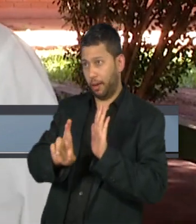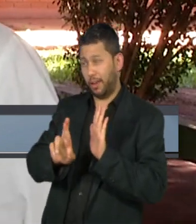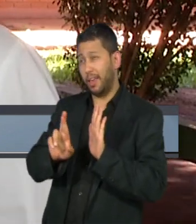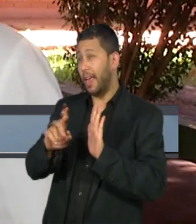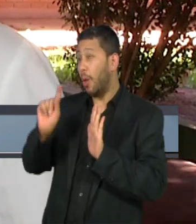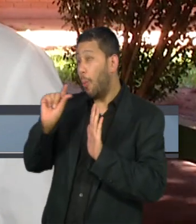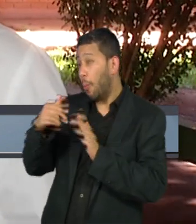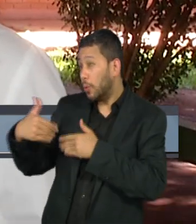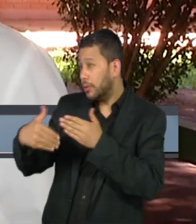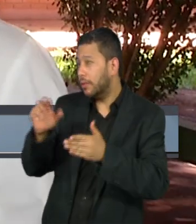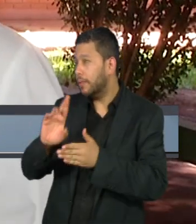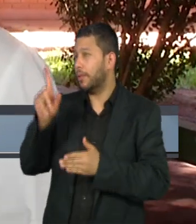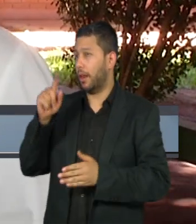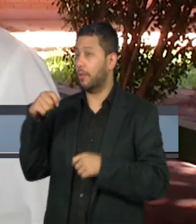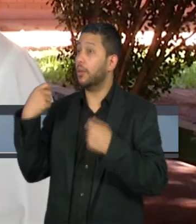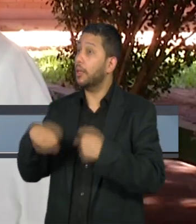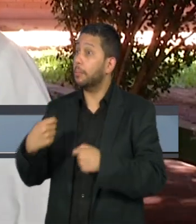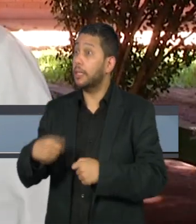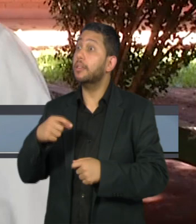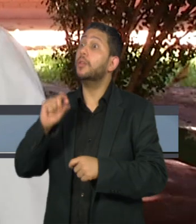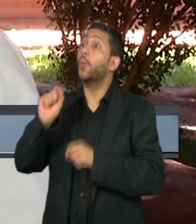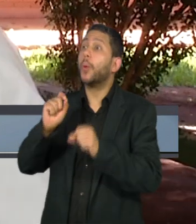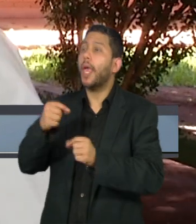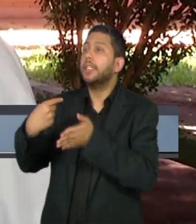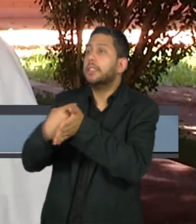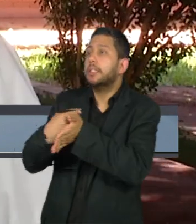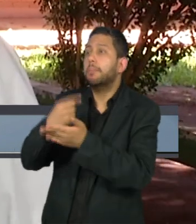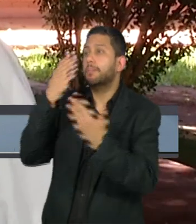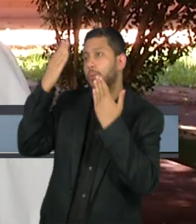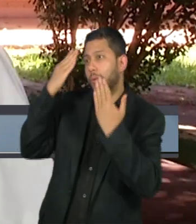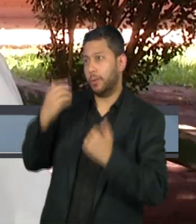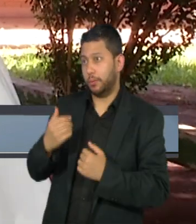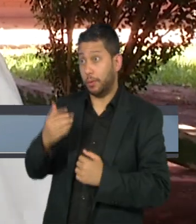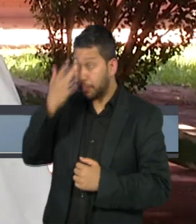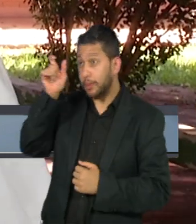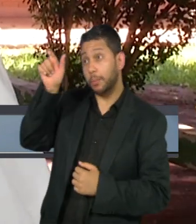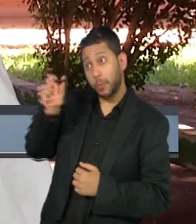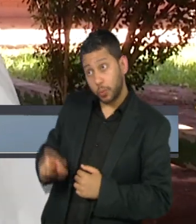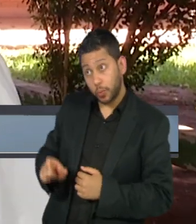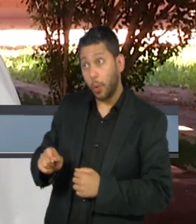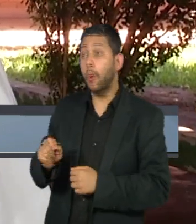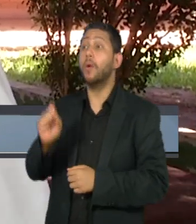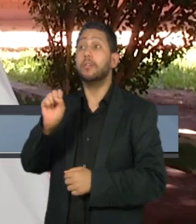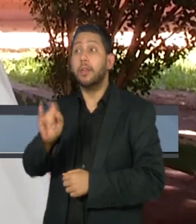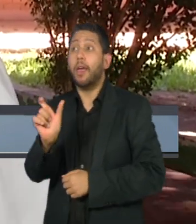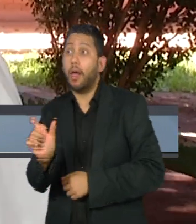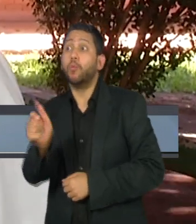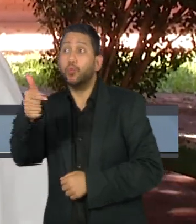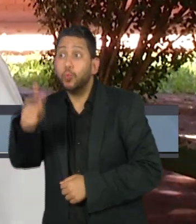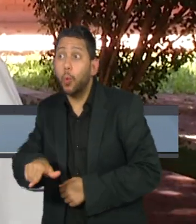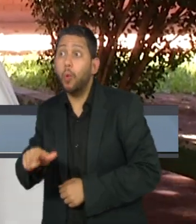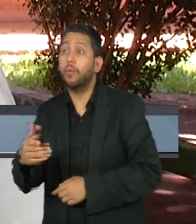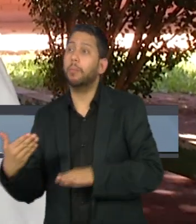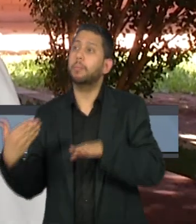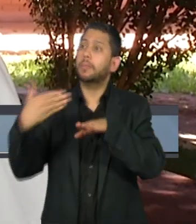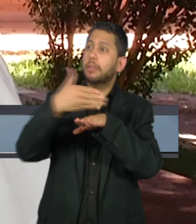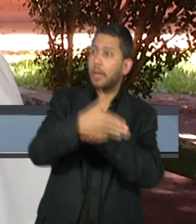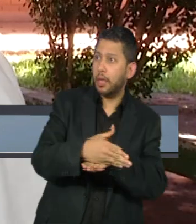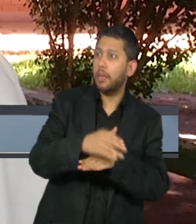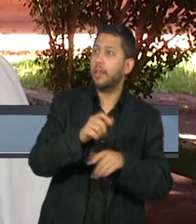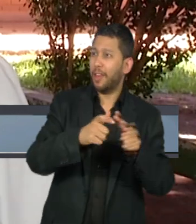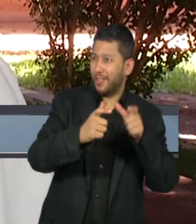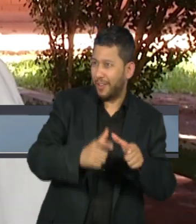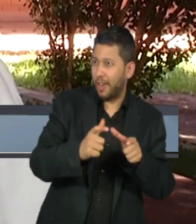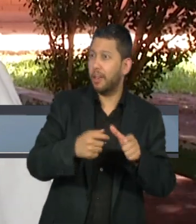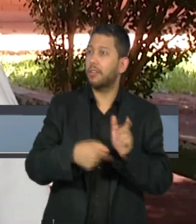diferente porque ele precisa fazer o exame psicológico. E aí para esse condutor a renovação só é feita na agência, ele tem que ir até a agência porque tem que ser